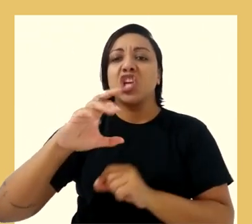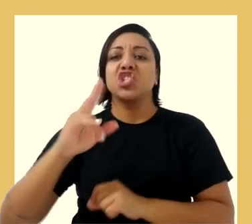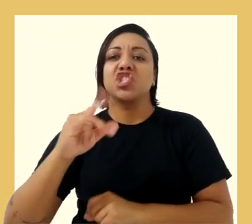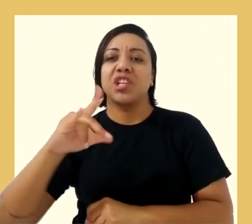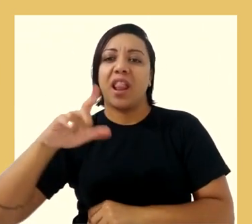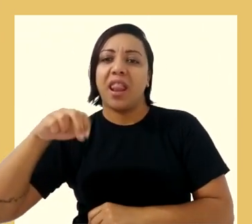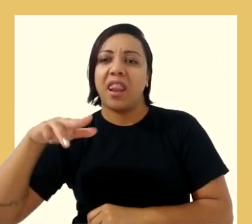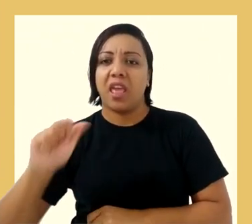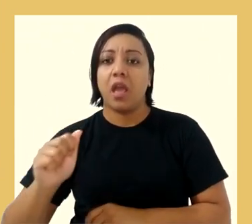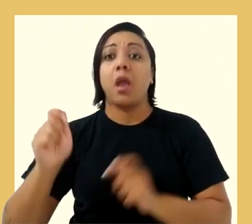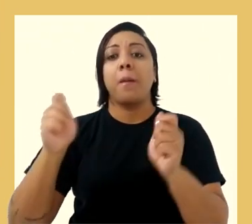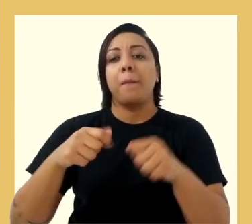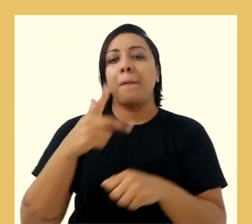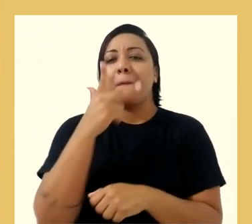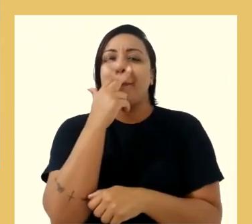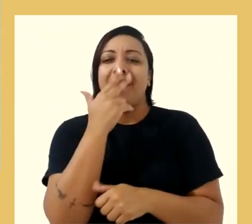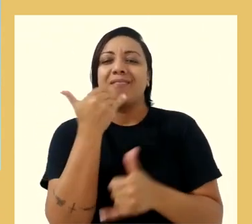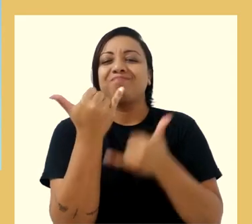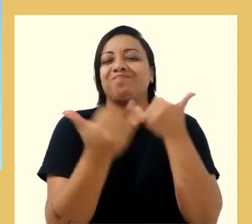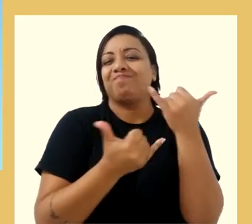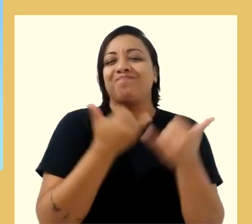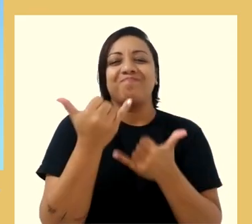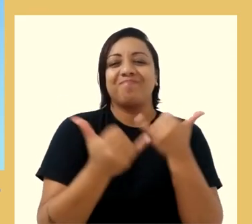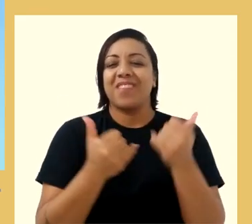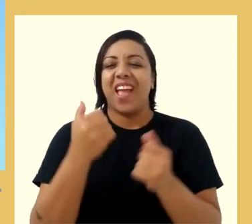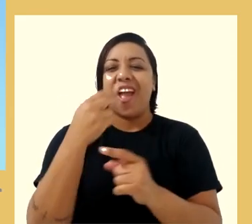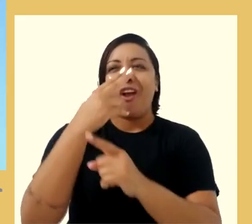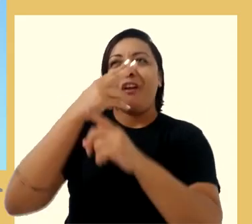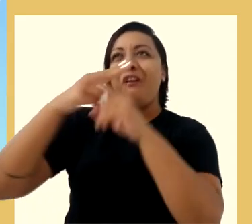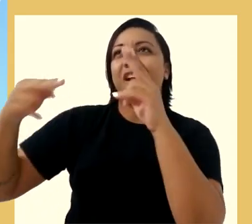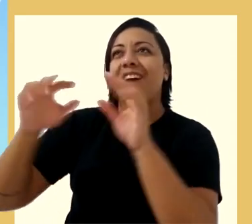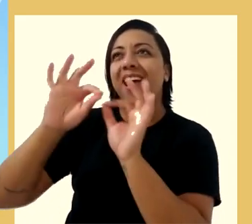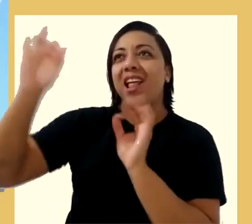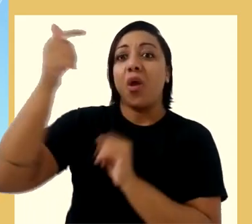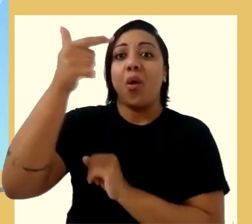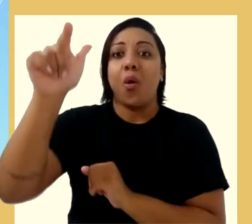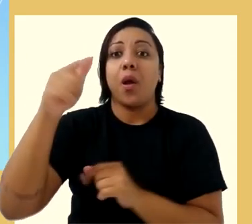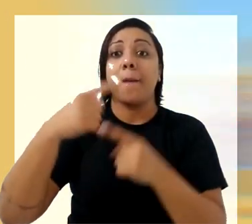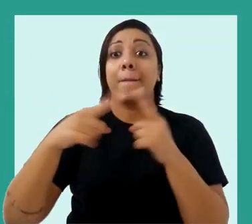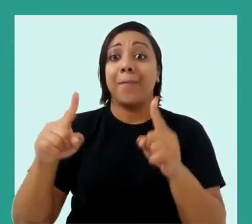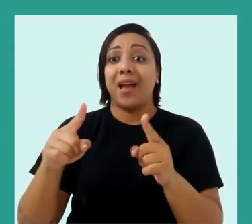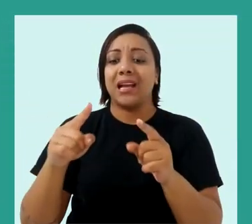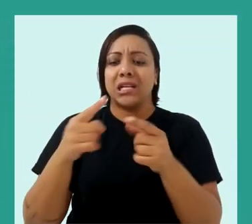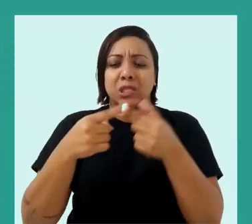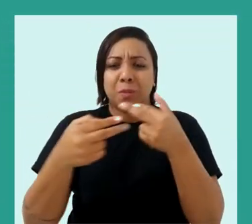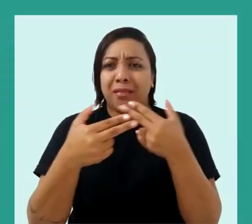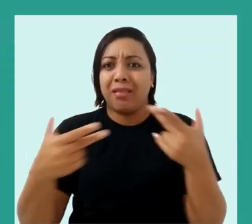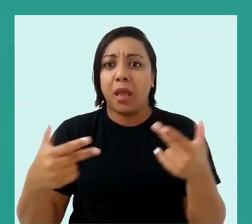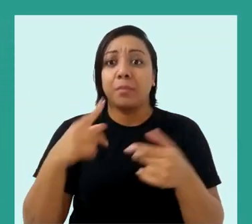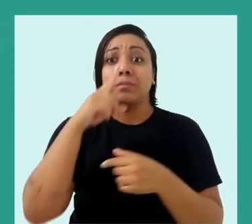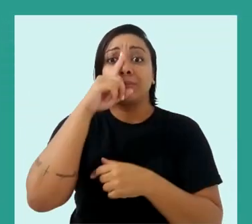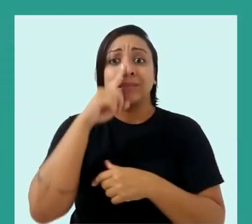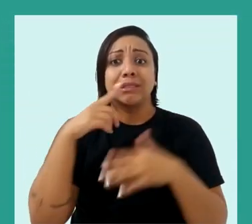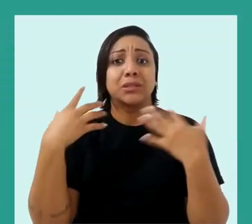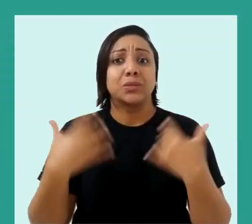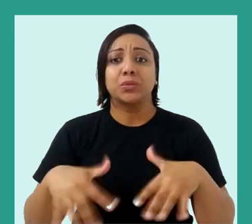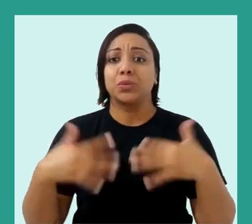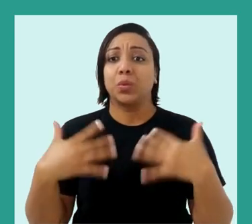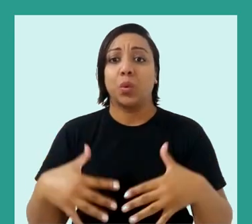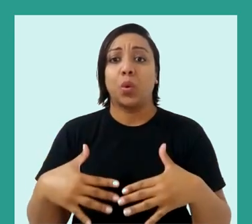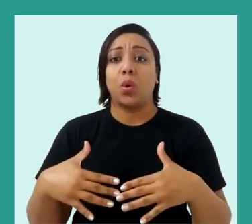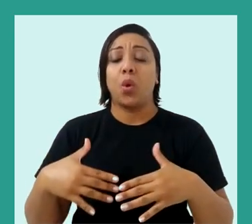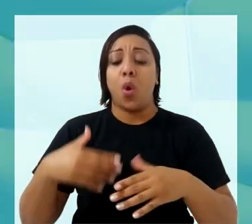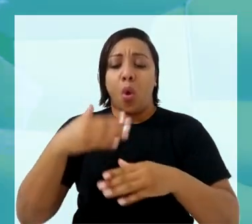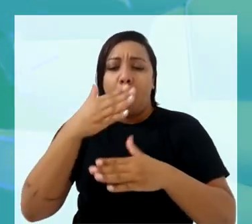pode parecer apenas um desafio recreativo para cortar a linha de outras pipas. Mas estas substâncias são